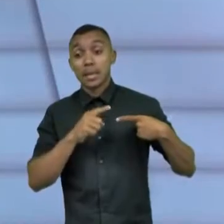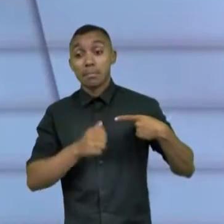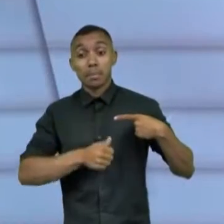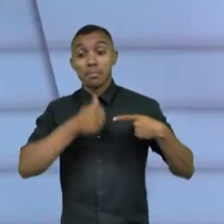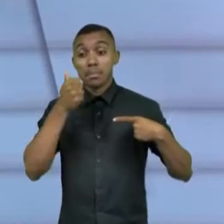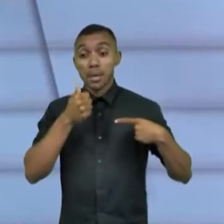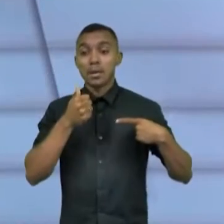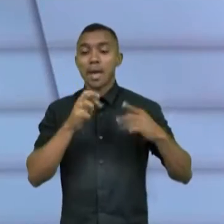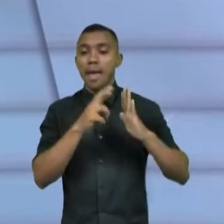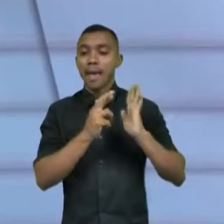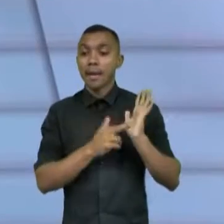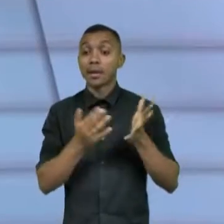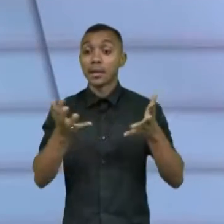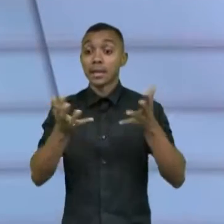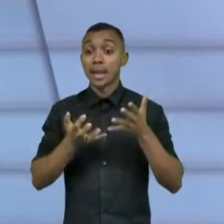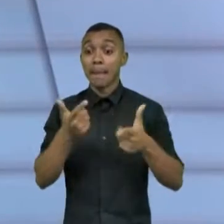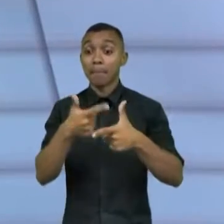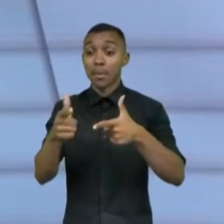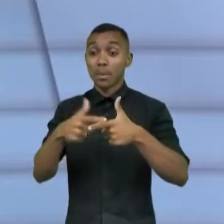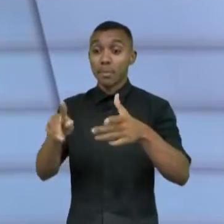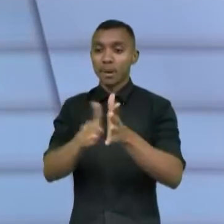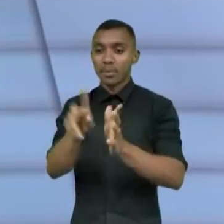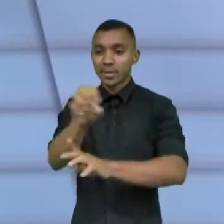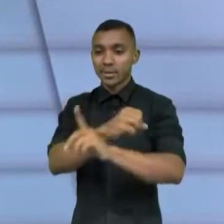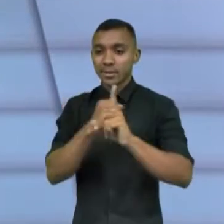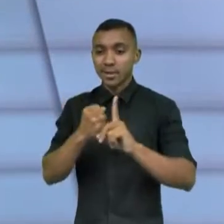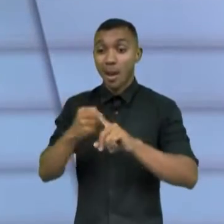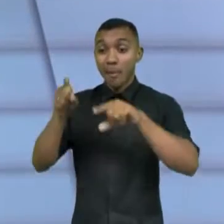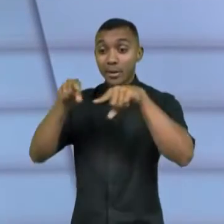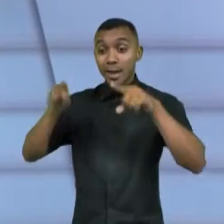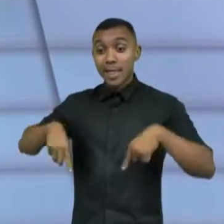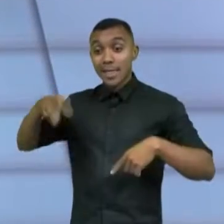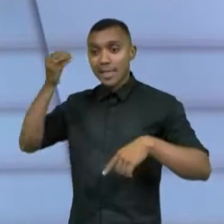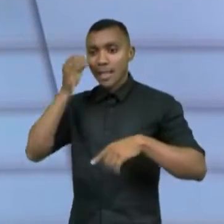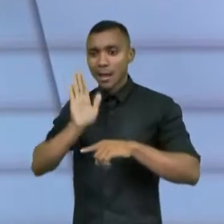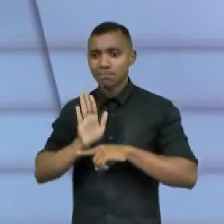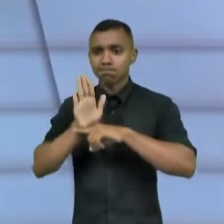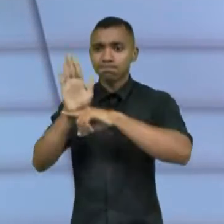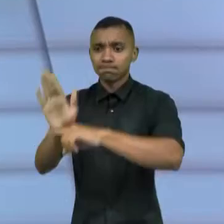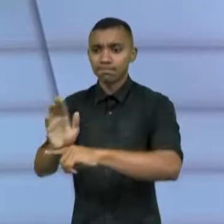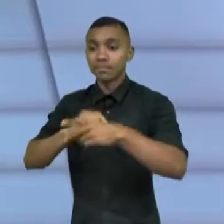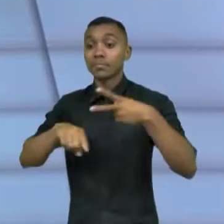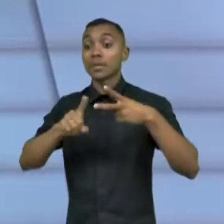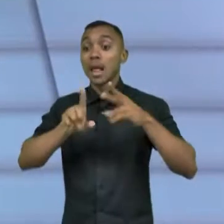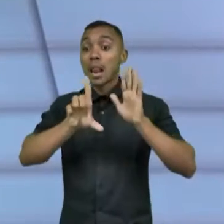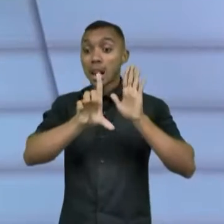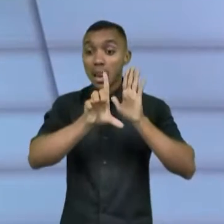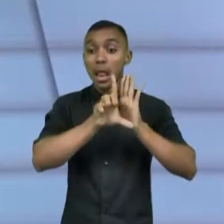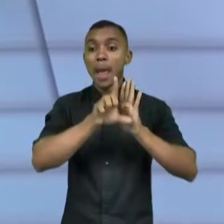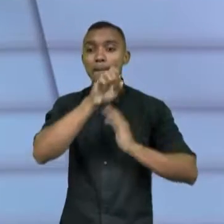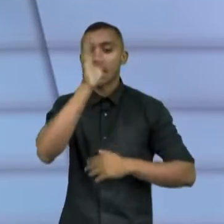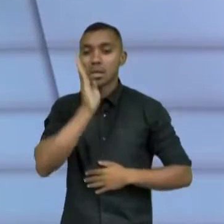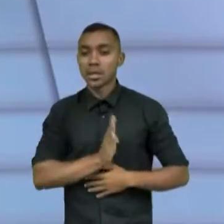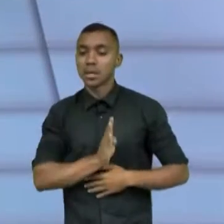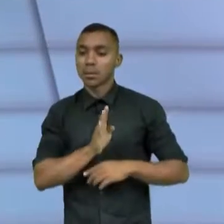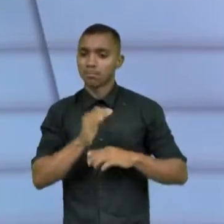resolver um problema social e ambiental, como o Marcelo colocou. Ele tem que atuar segundo as leis de mercado, buscando